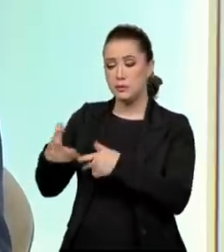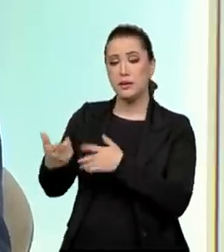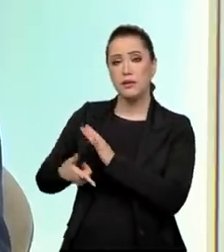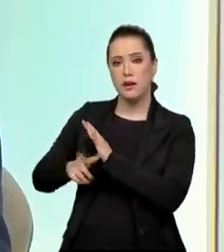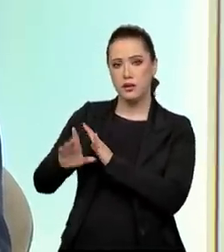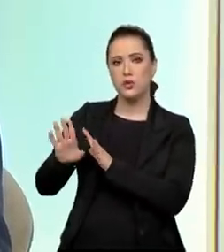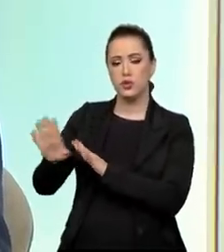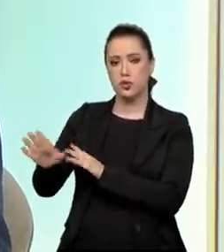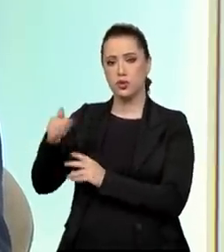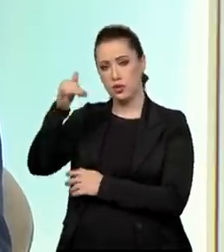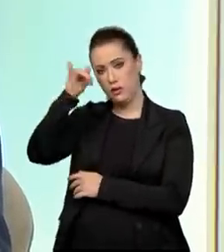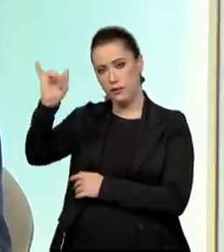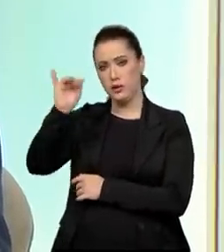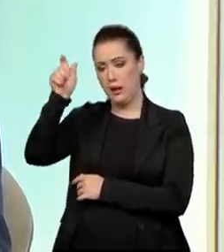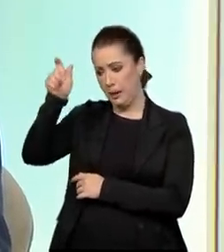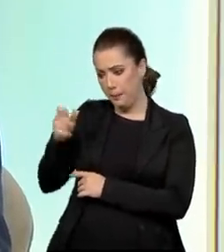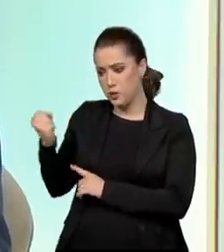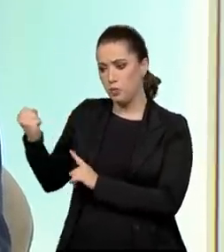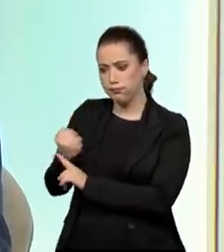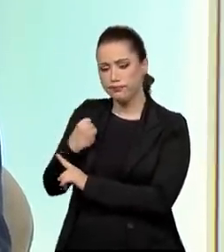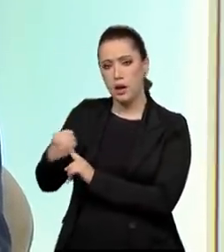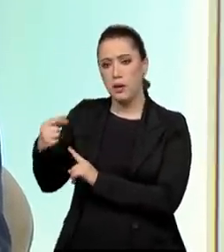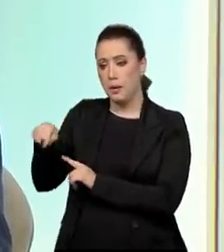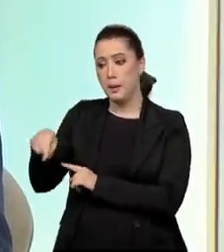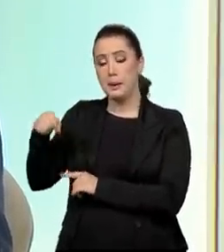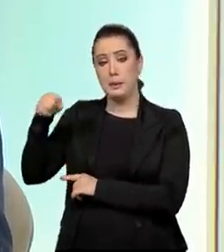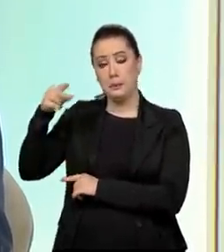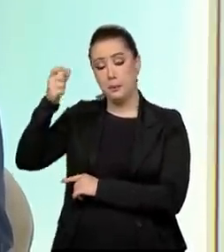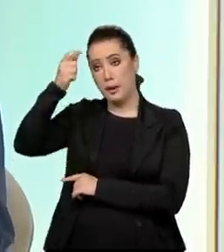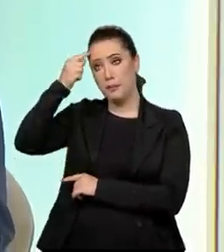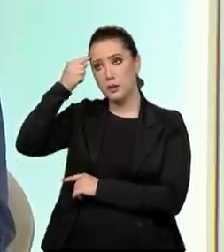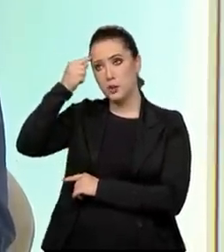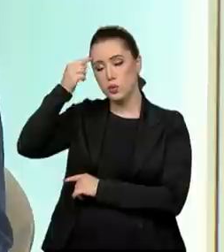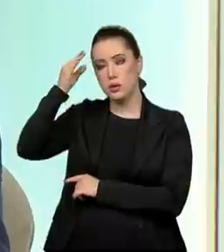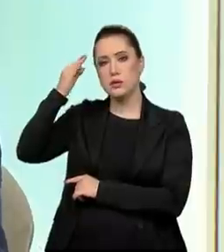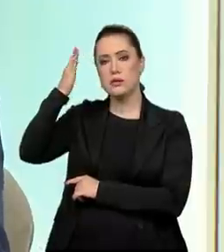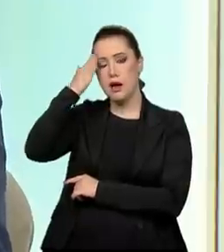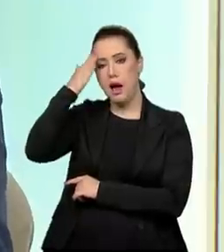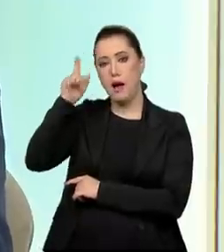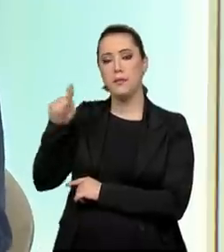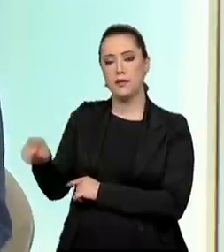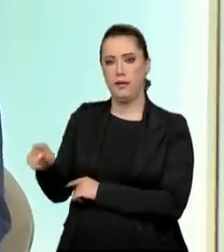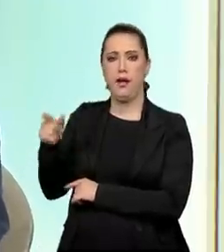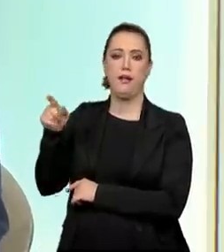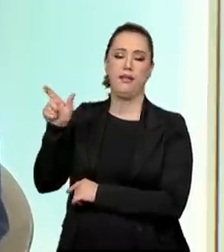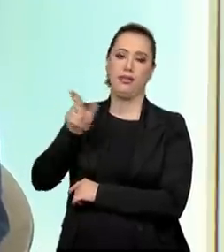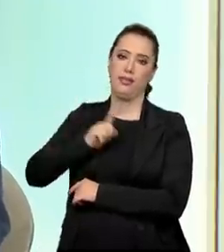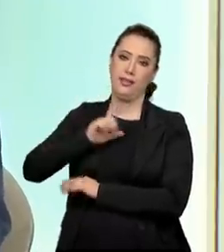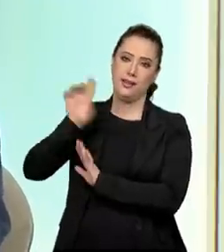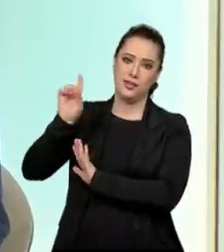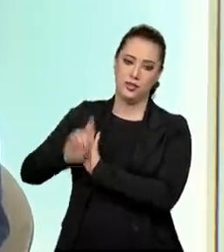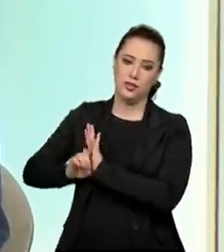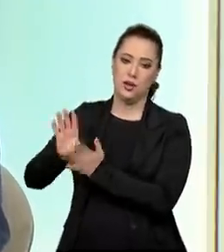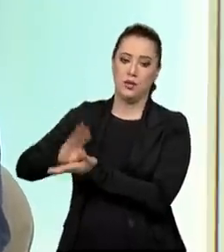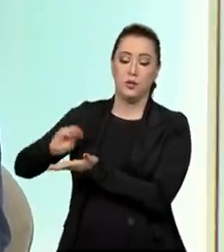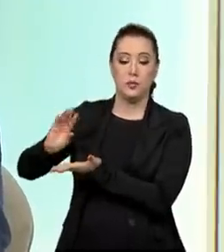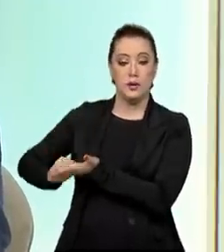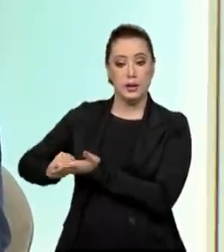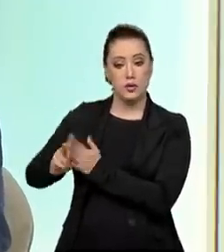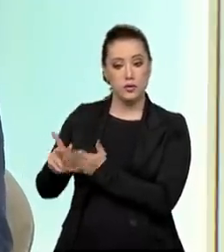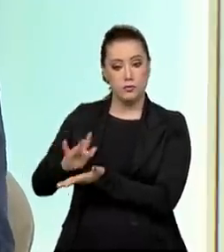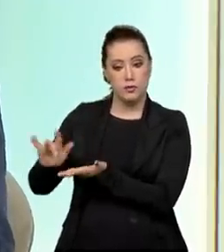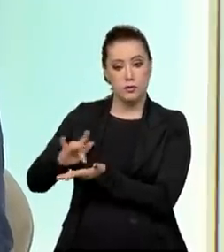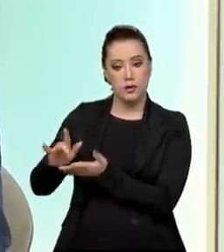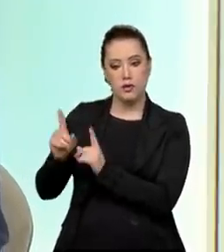violar o direito de uma criança, agredir uma criança ou adolescente, porque ele sabe que essa menina, essa adolescente, tem o aplicativo no